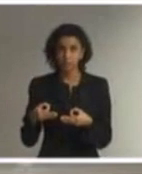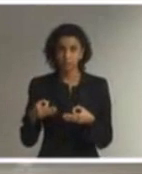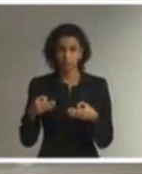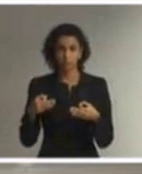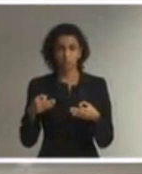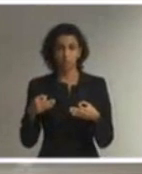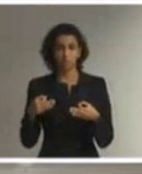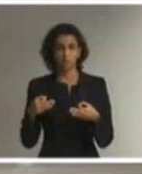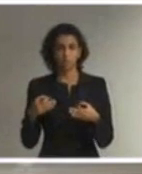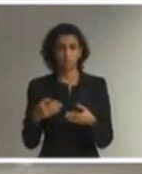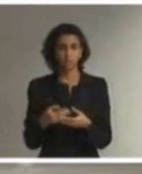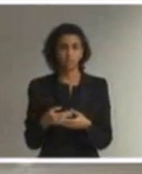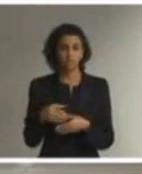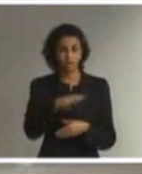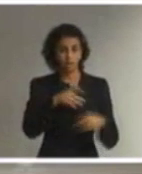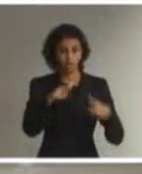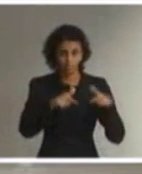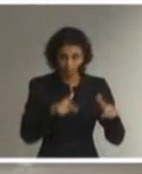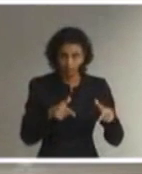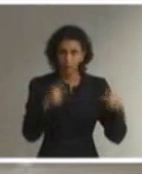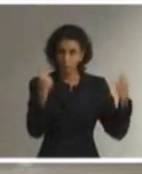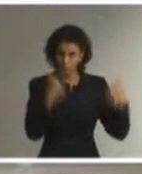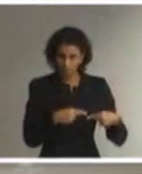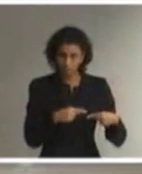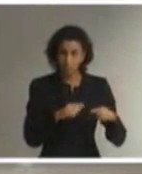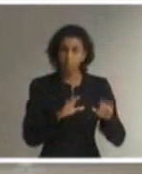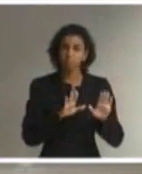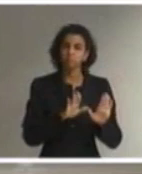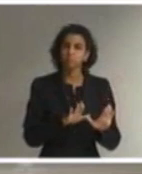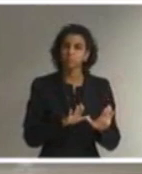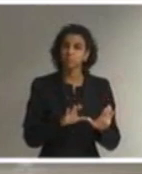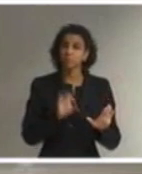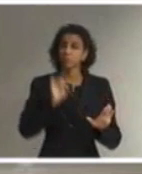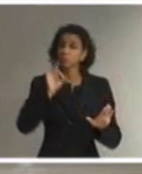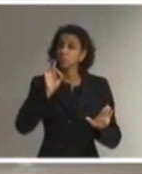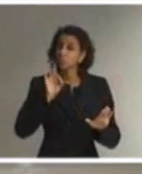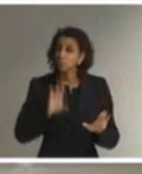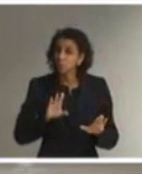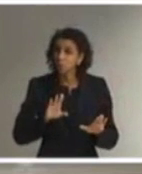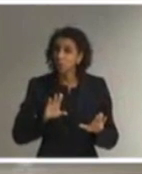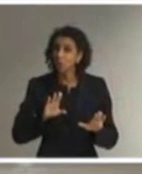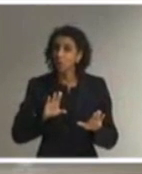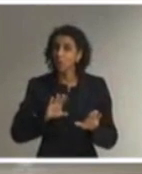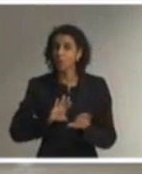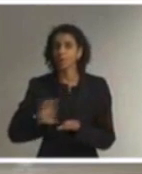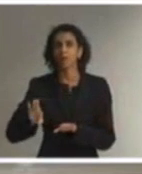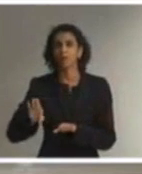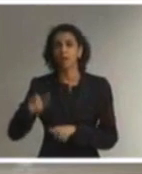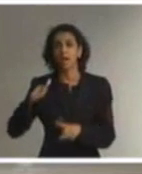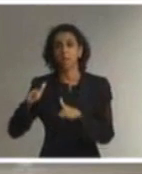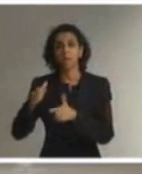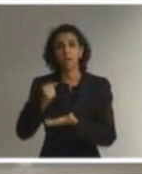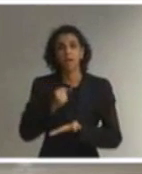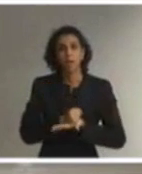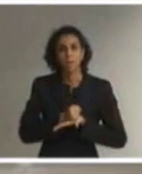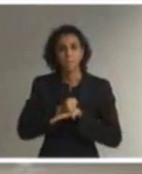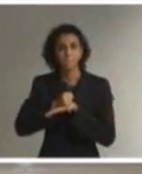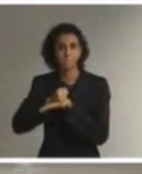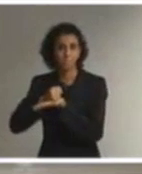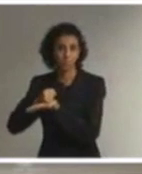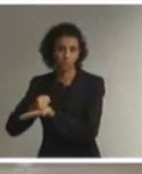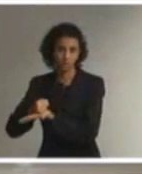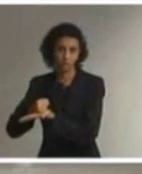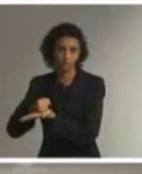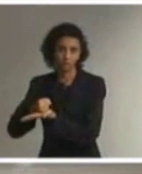de inserção no trabalho está relacionada ao emprego apoiado, ao trabalho